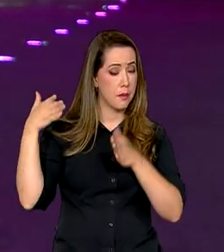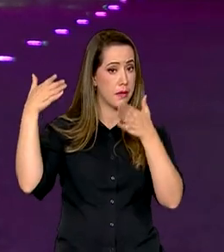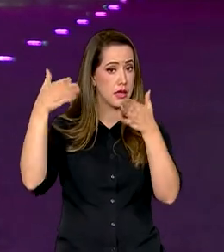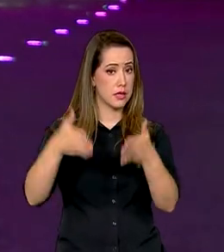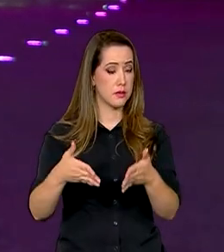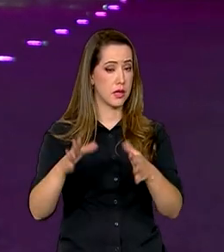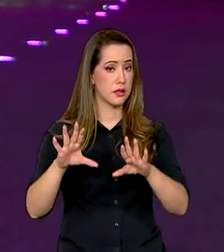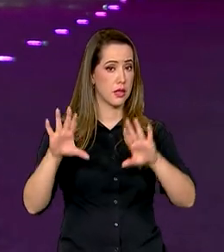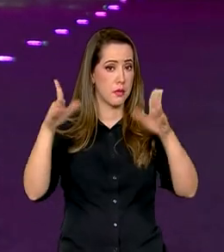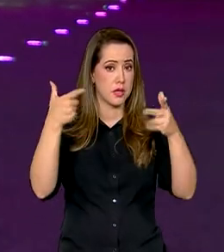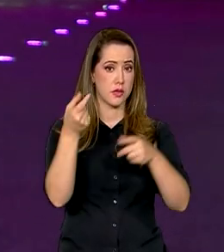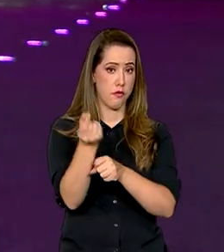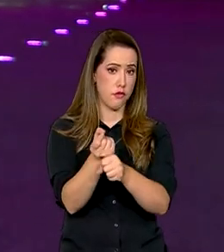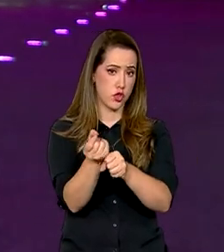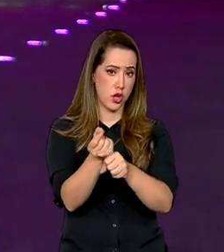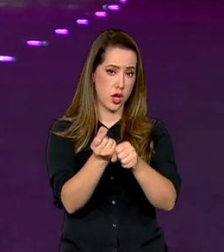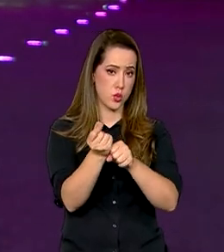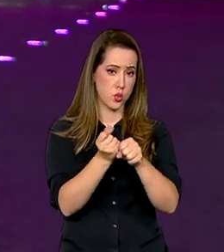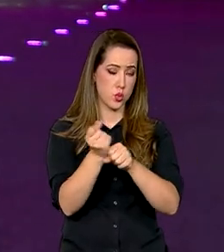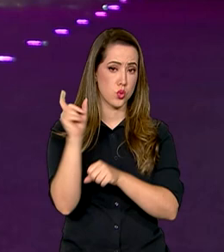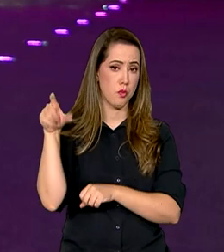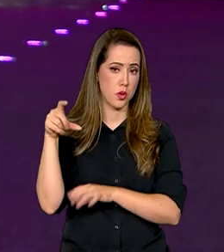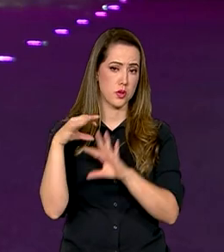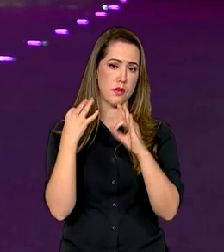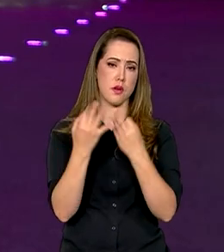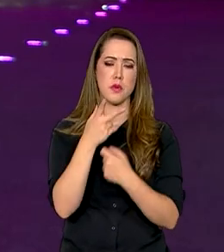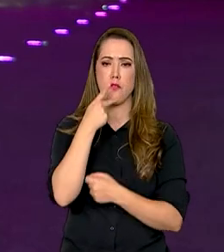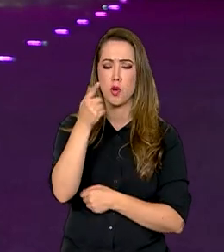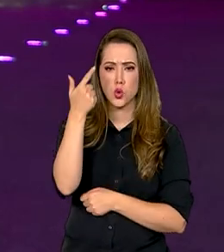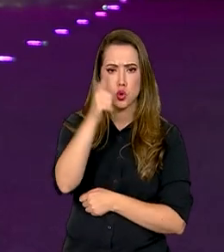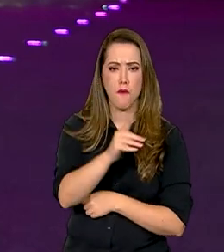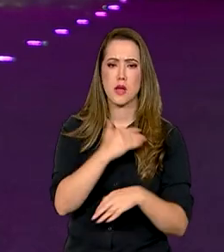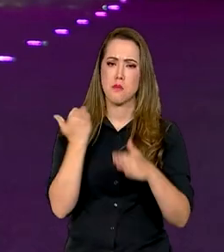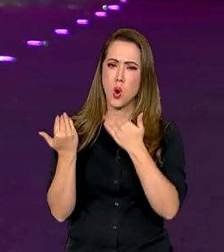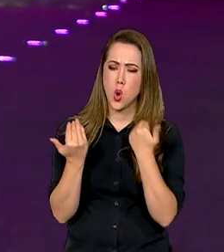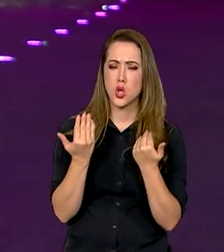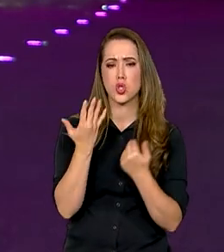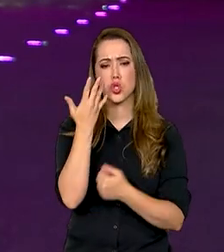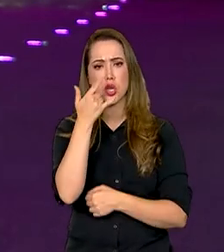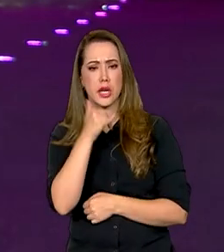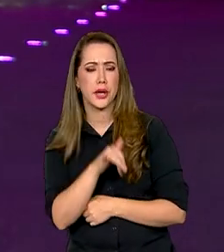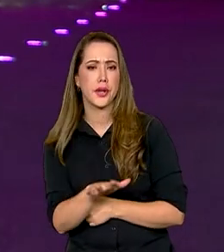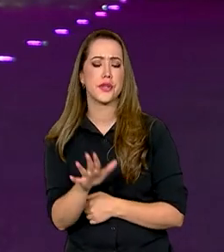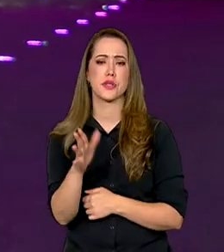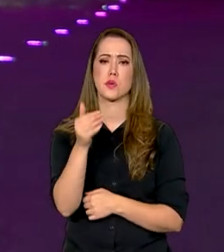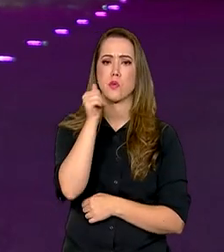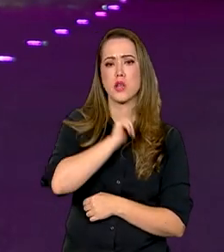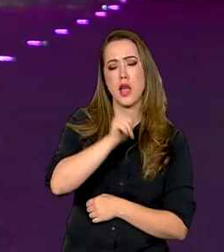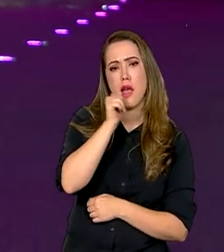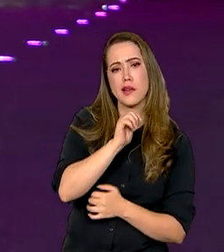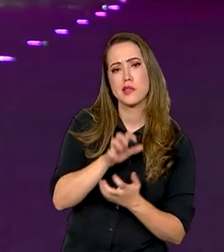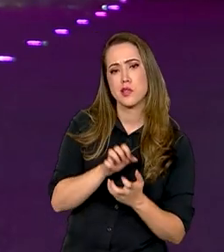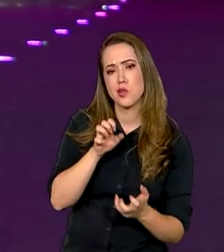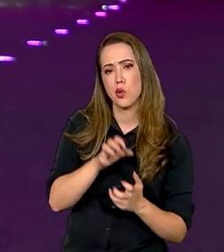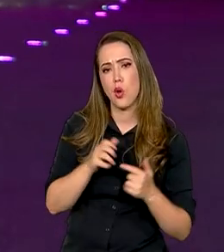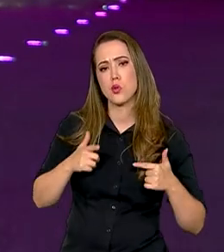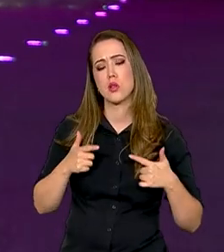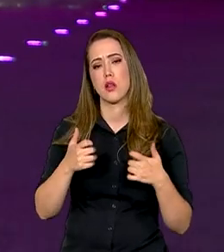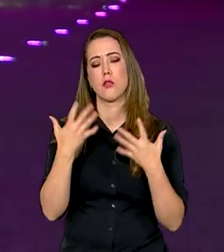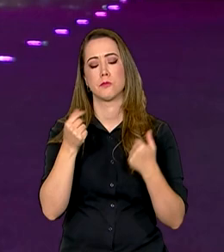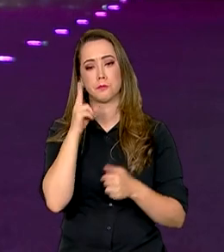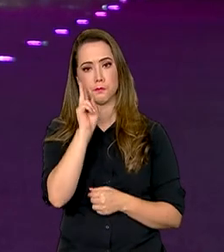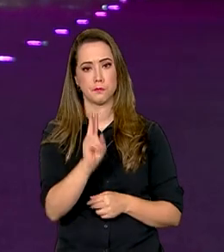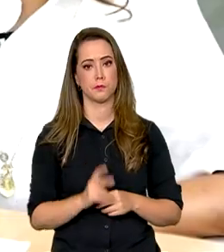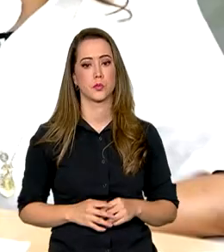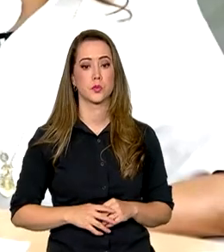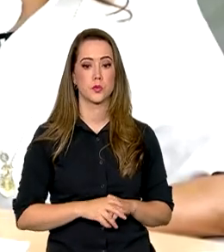Bolsa Família, o presidente Lula voltou a criticar a morte de mulheres, crianças e idosos no conflito. Vamos ver o que disse o presidente.